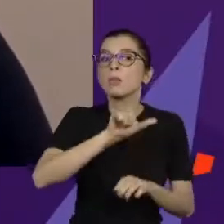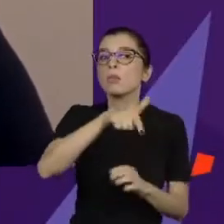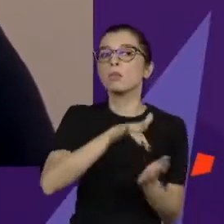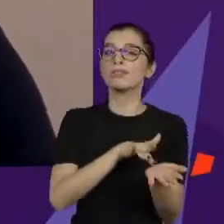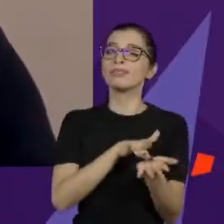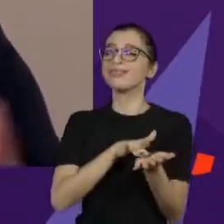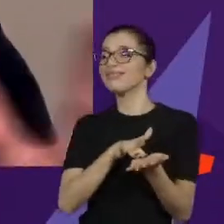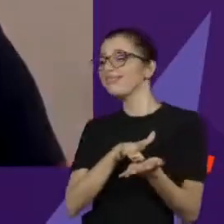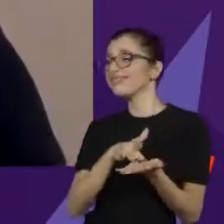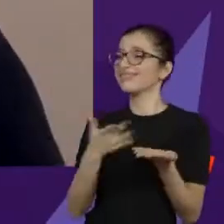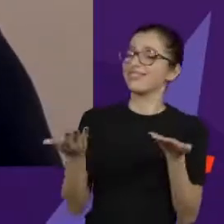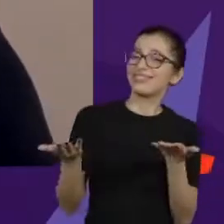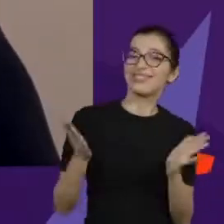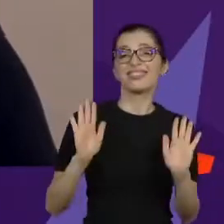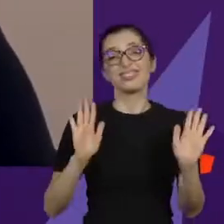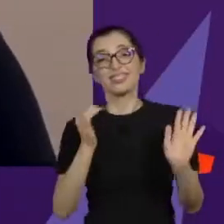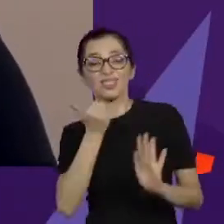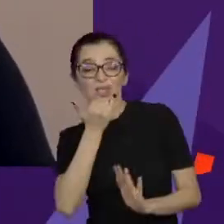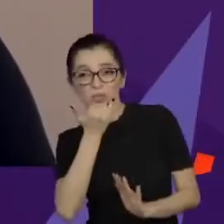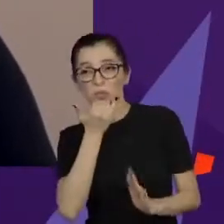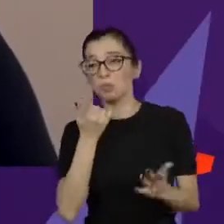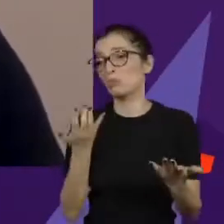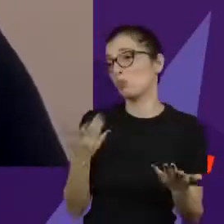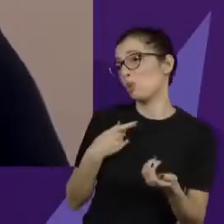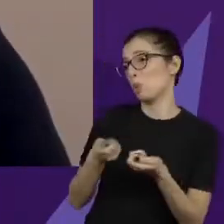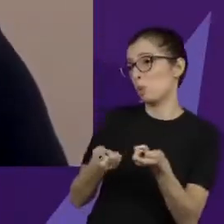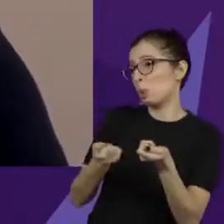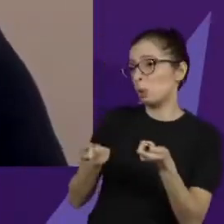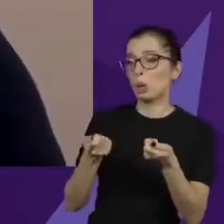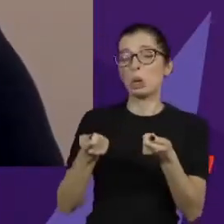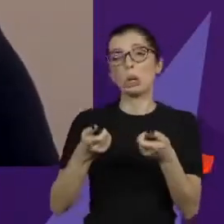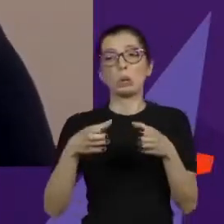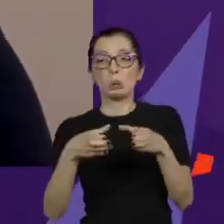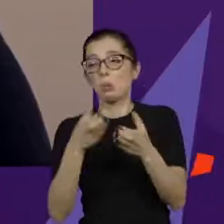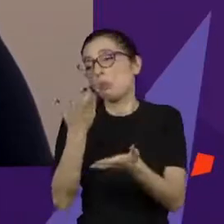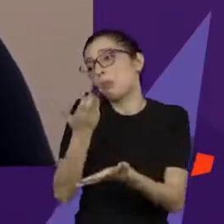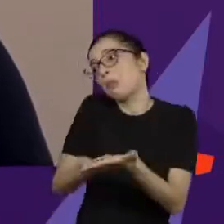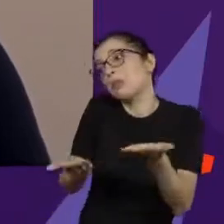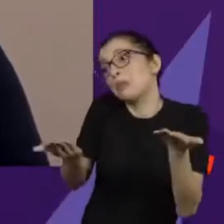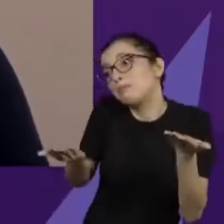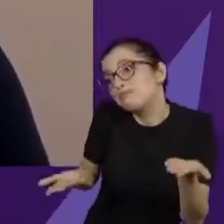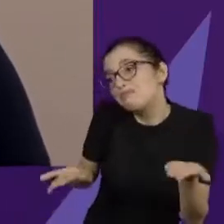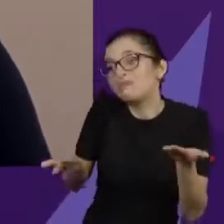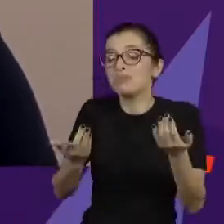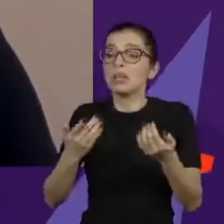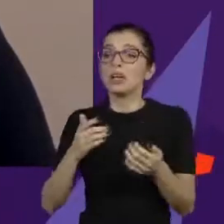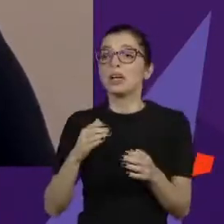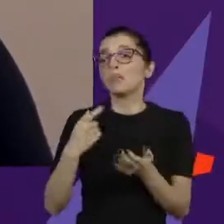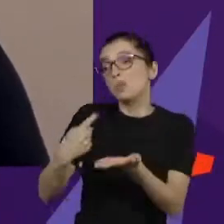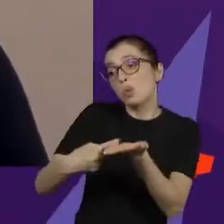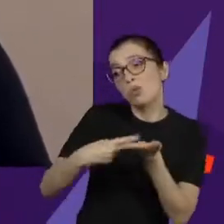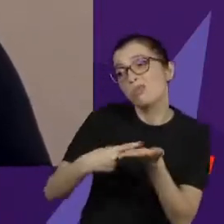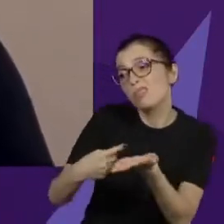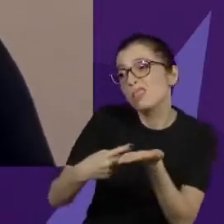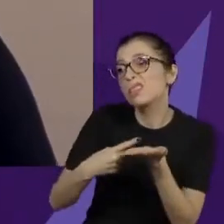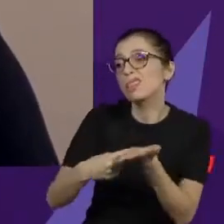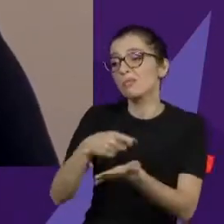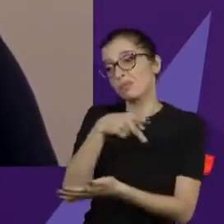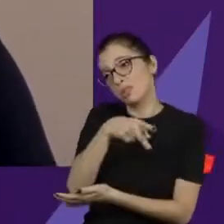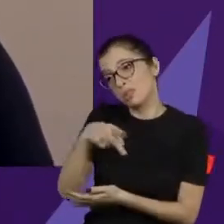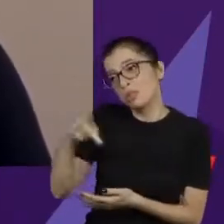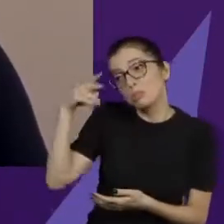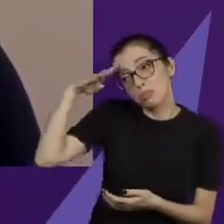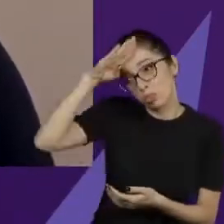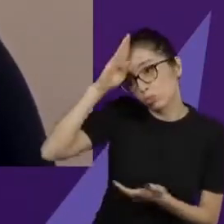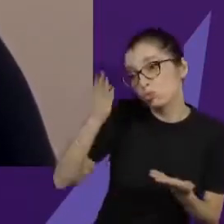para dizer que ele tinha perdido o controle da bancada para justificar o acordo que ele fez. com o presidente Bolsonaro e com o